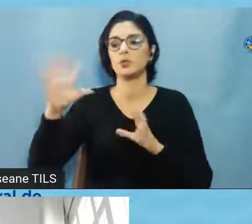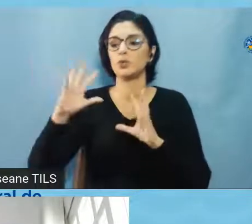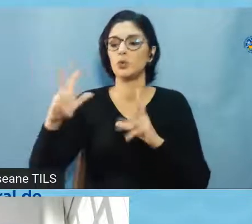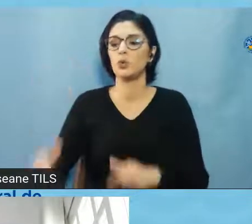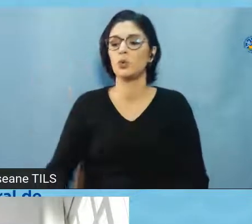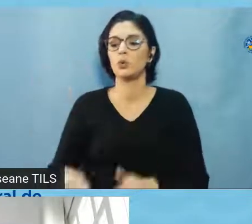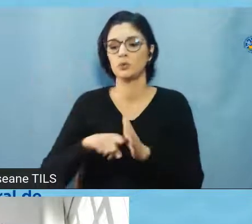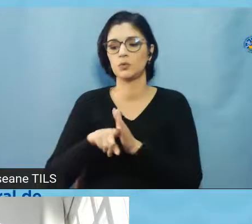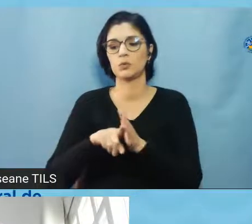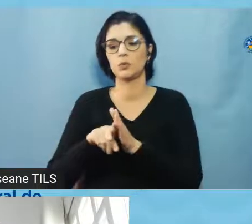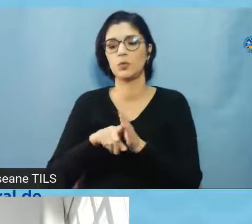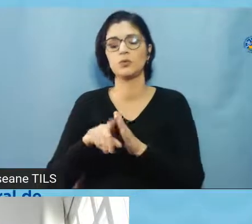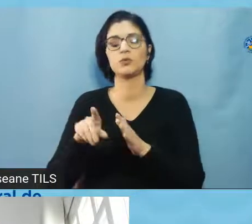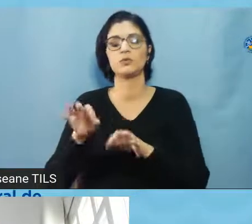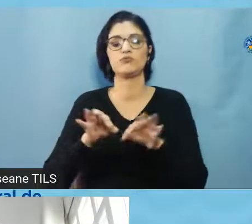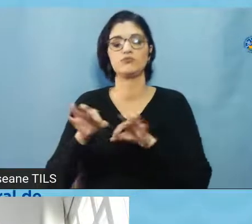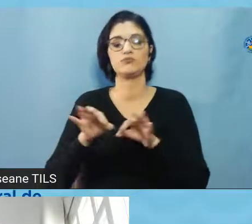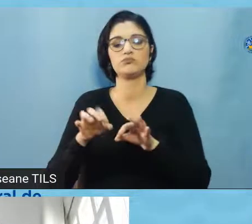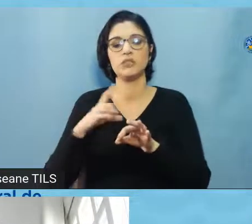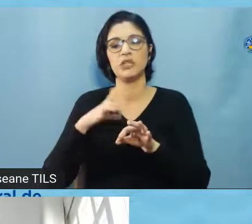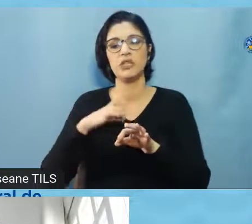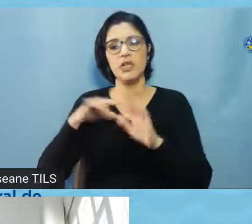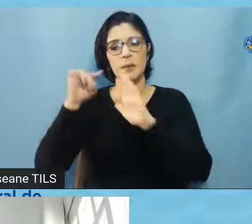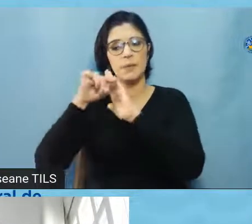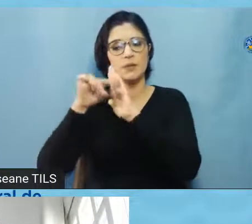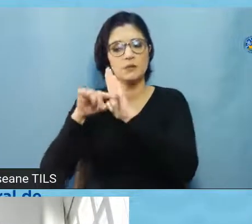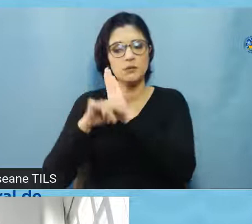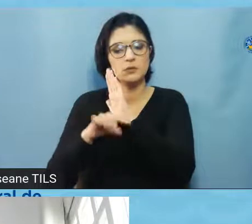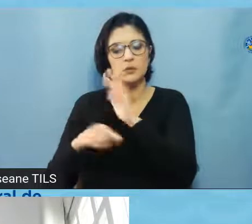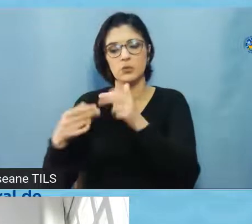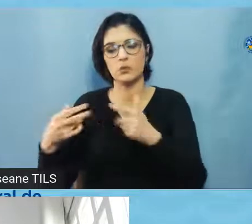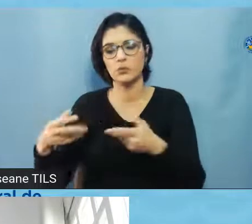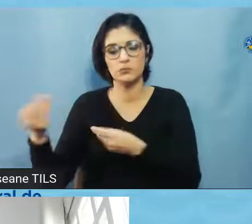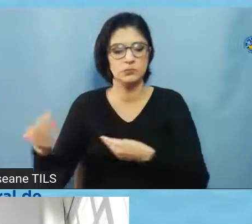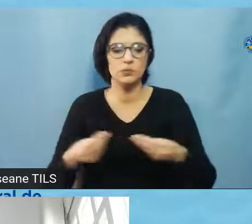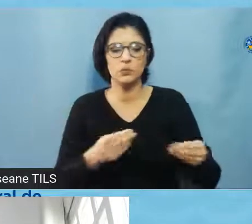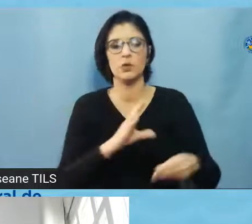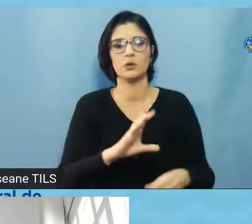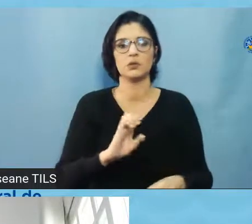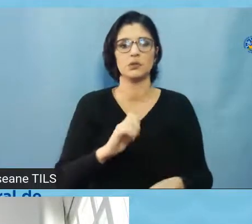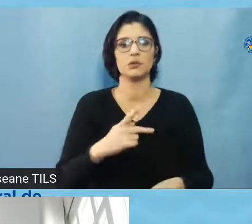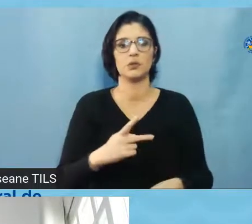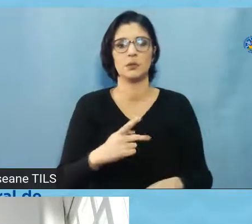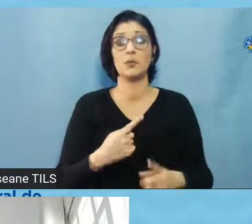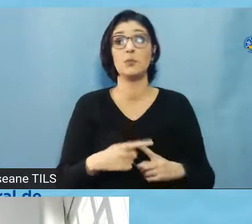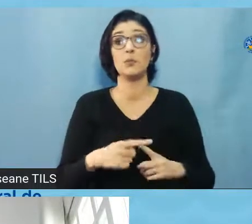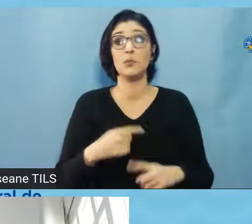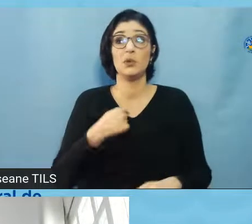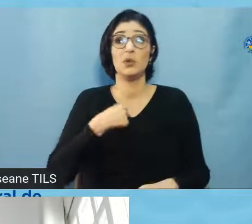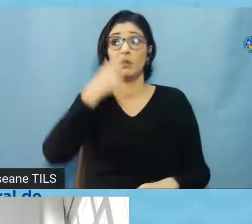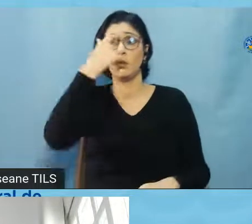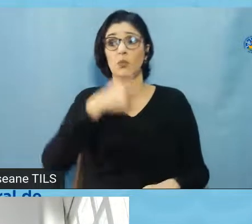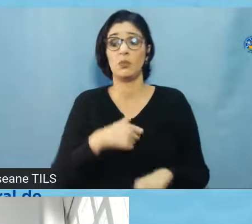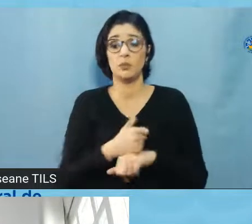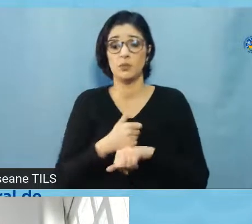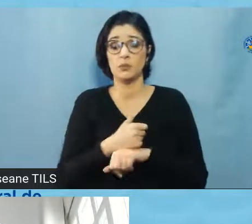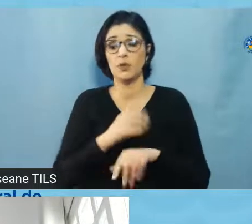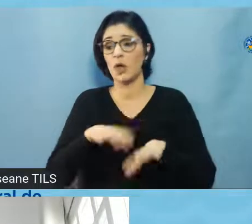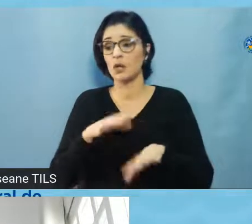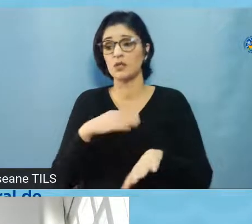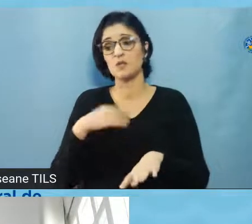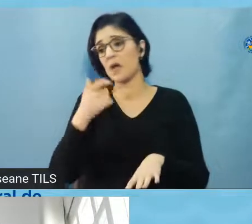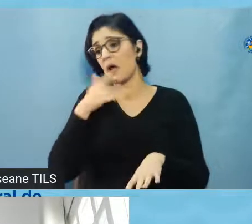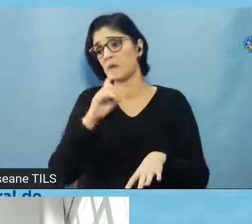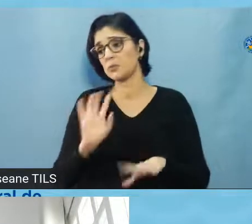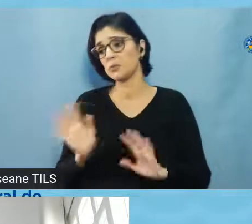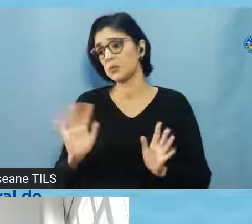que envolvem questionário, por exemplo, assim, de uma maneira mais individual? Porque não cabe ao pesquisador julgar, daqui a pouco eu tenho um questionário que de alguma forma vai atentar contra a honra ou que alguém vai se